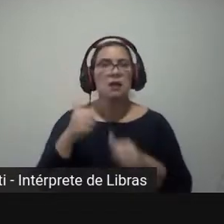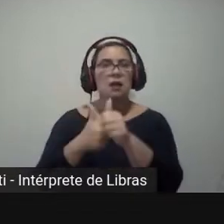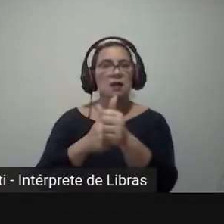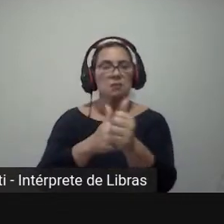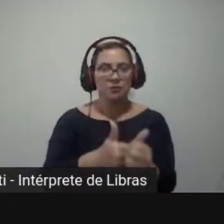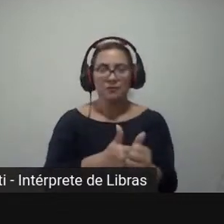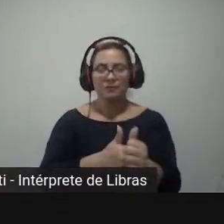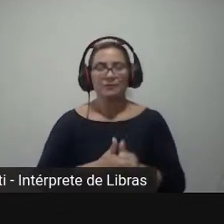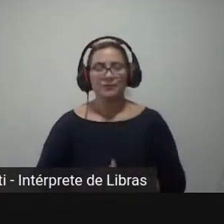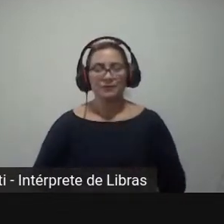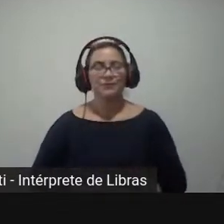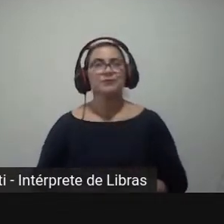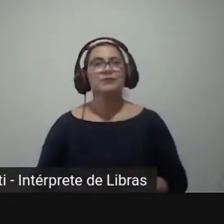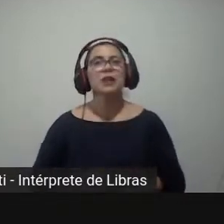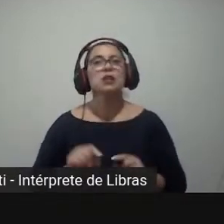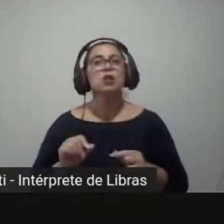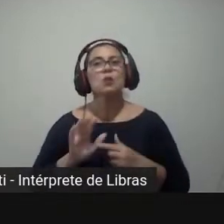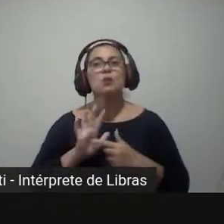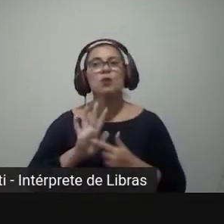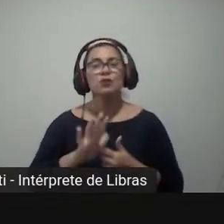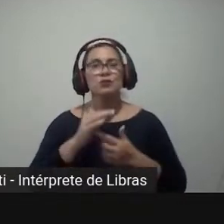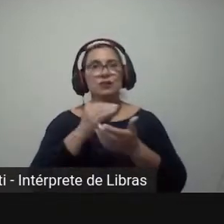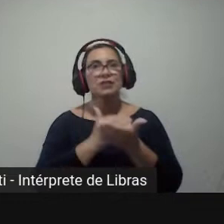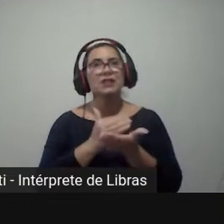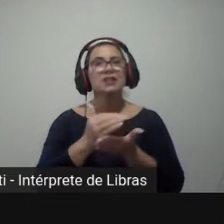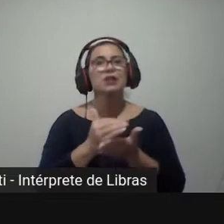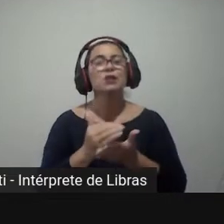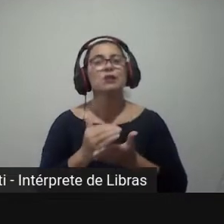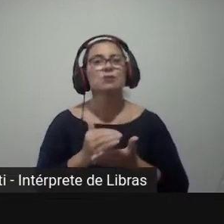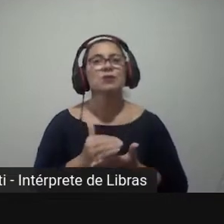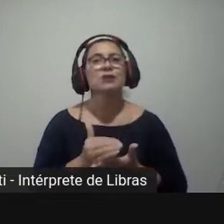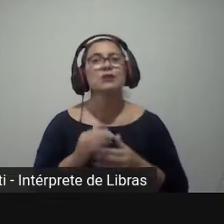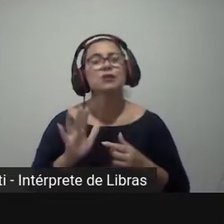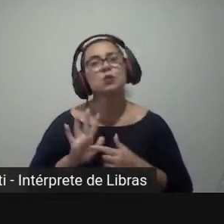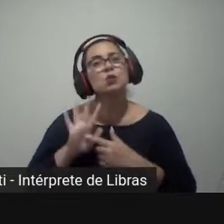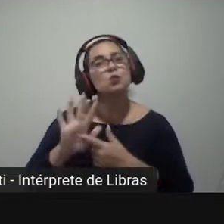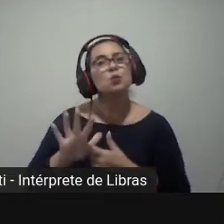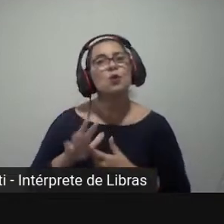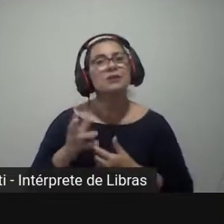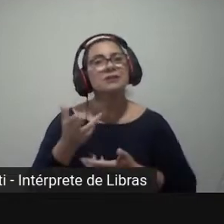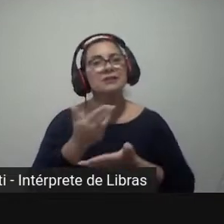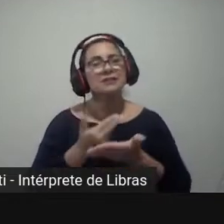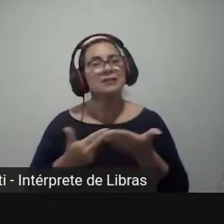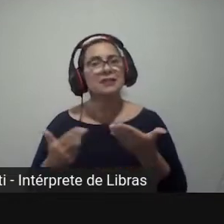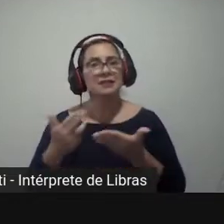O efeito Cotail, como essa figura demonstra bem, é o